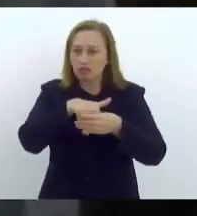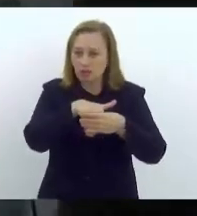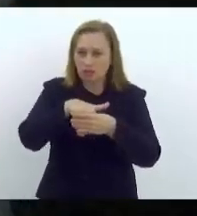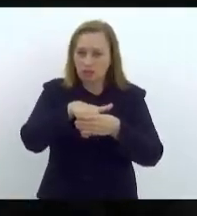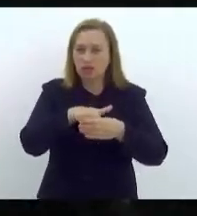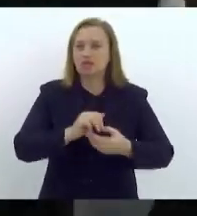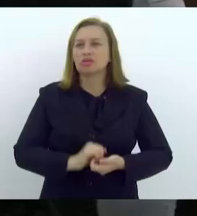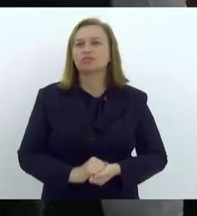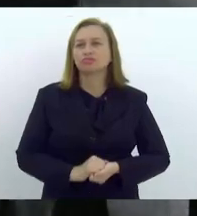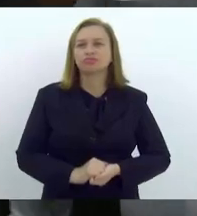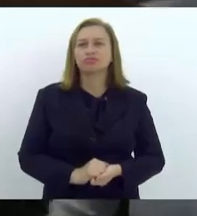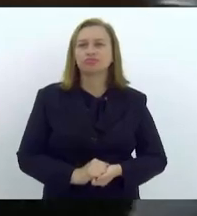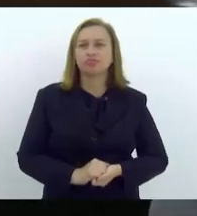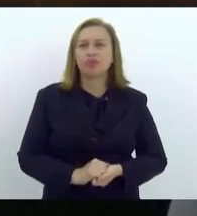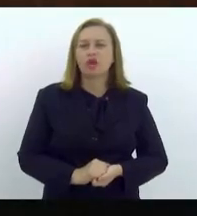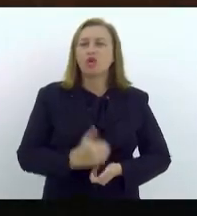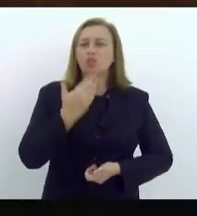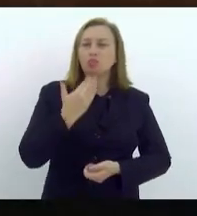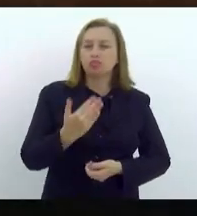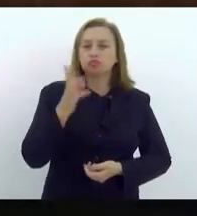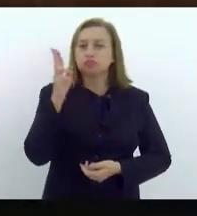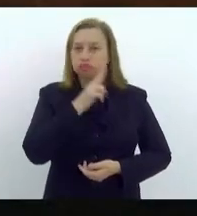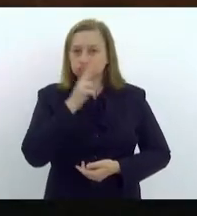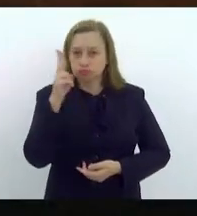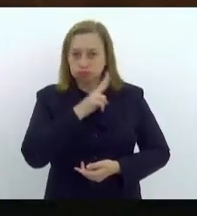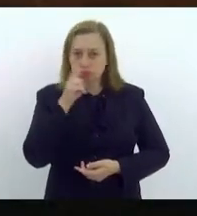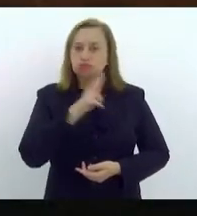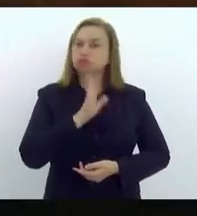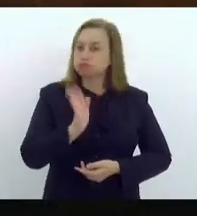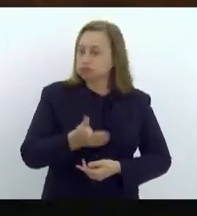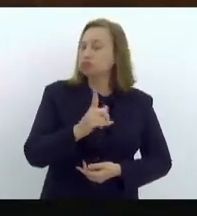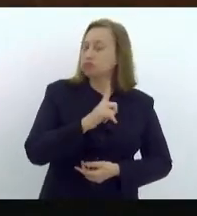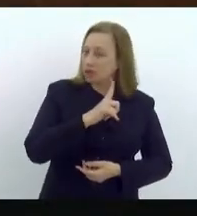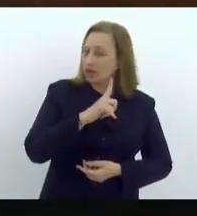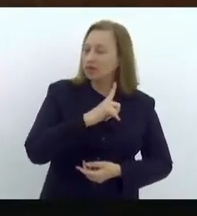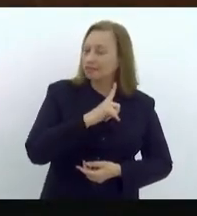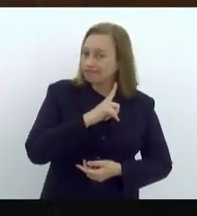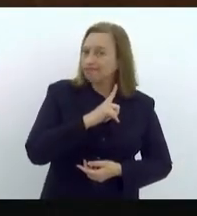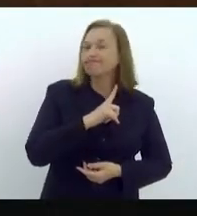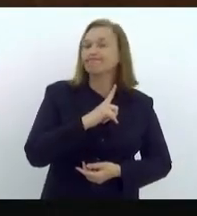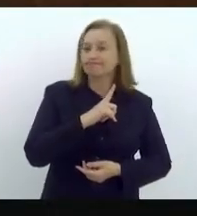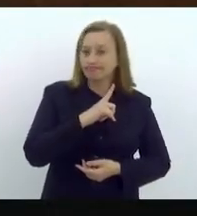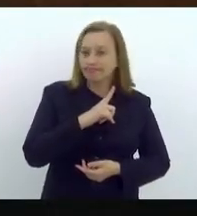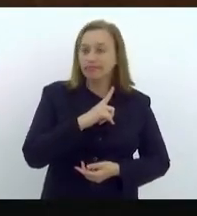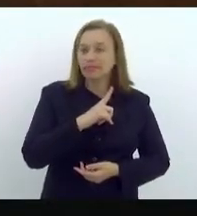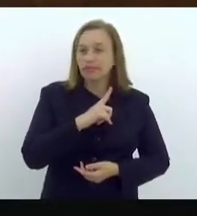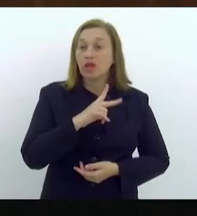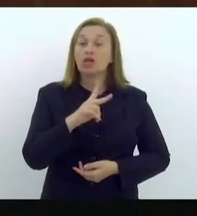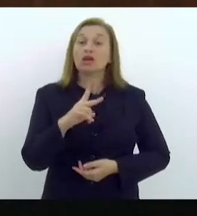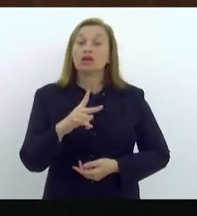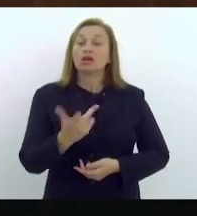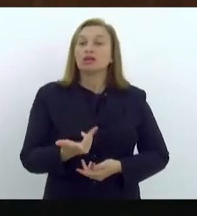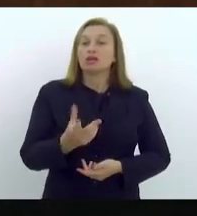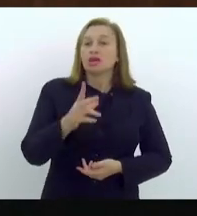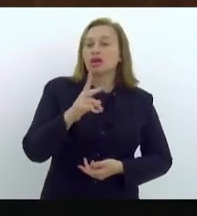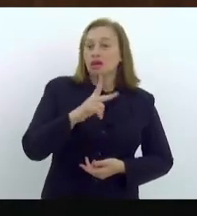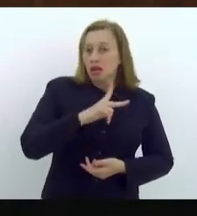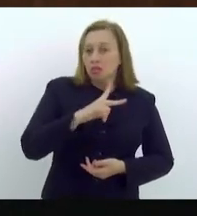vez que existe um pedido de urgência e que já há um parecer da própria CCJ,